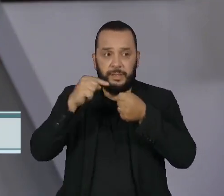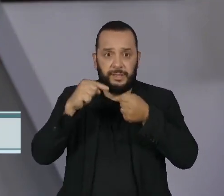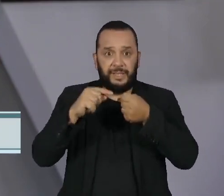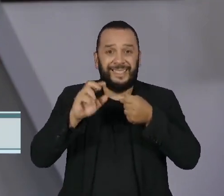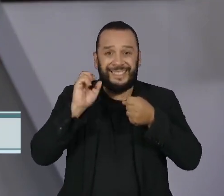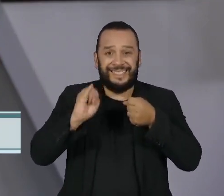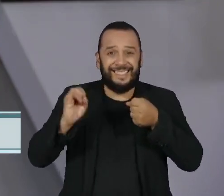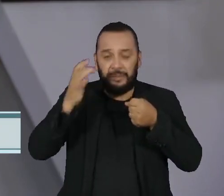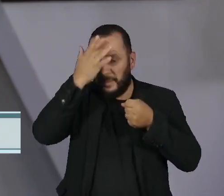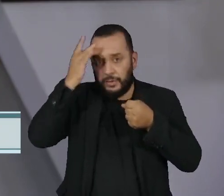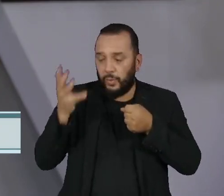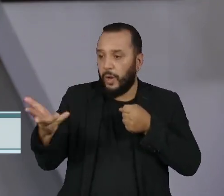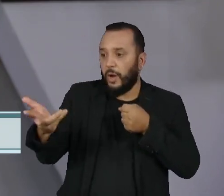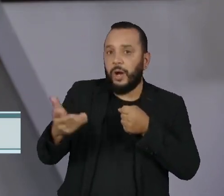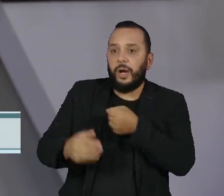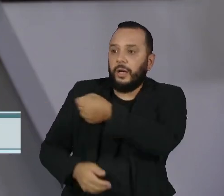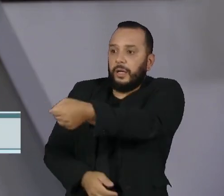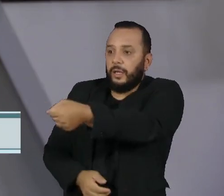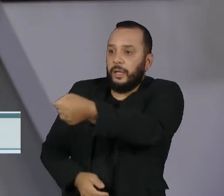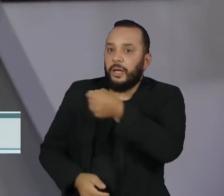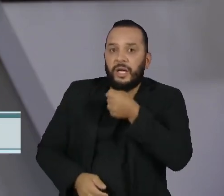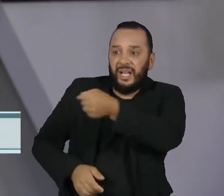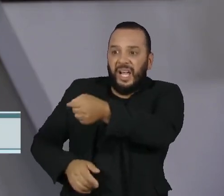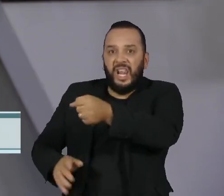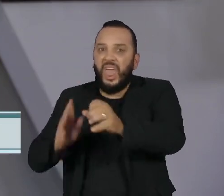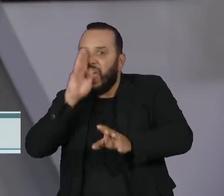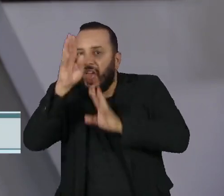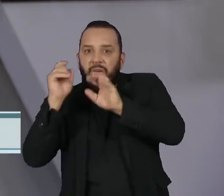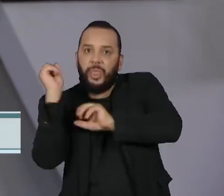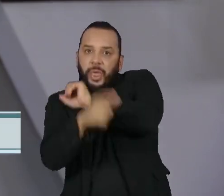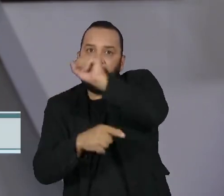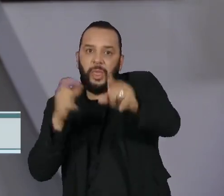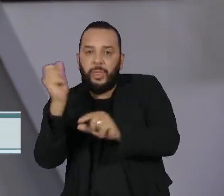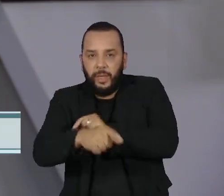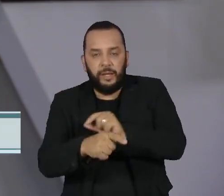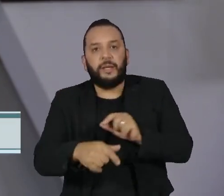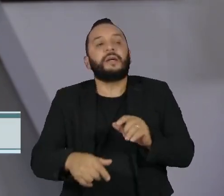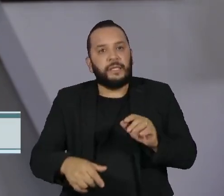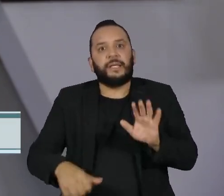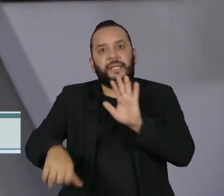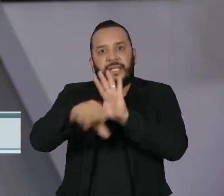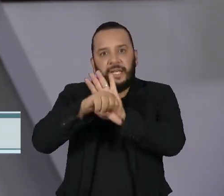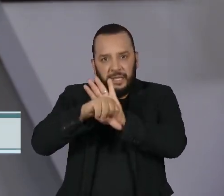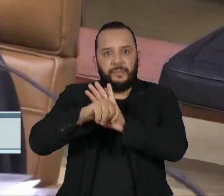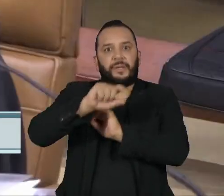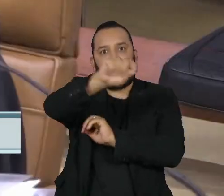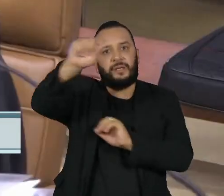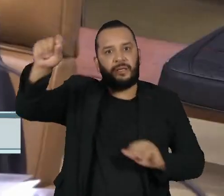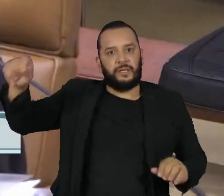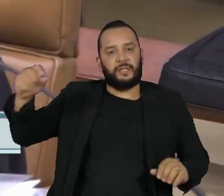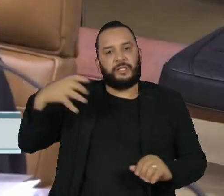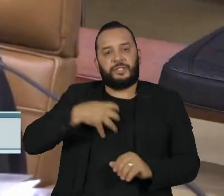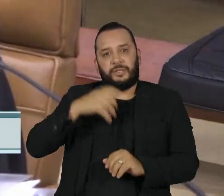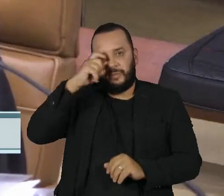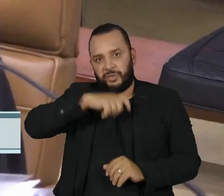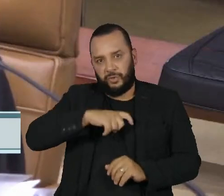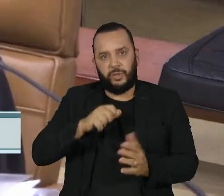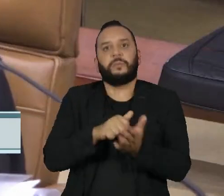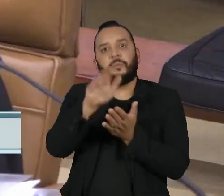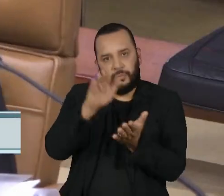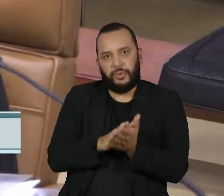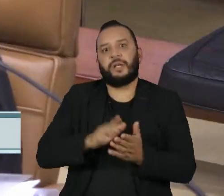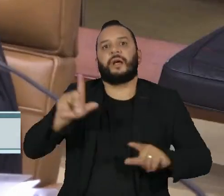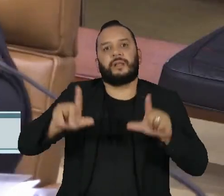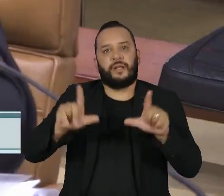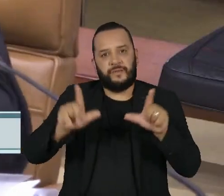declarações de entrevistados que atribuam crimes a terceiros de forma mentirosa. A tese jurídica foi